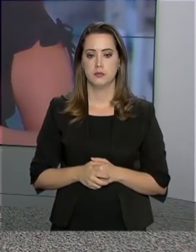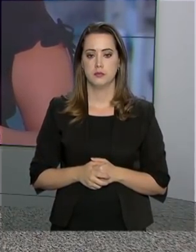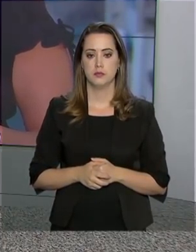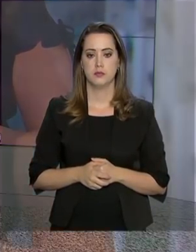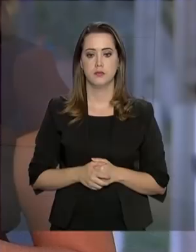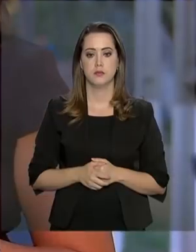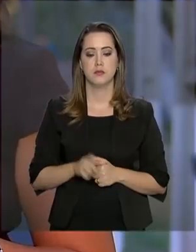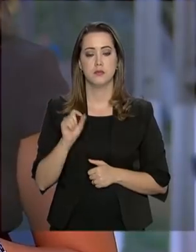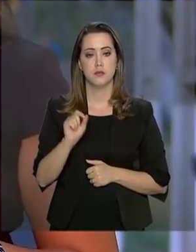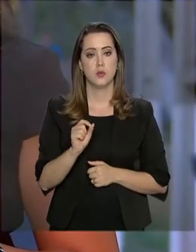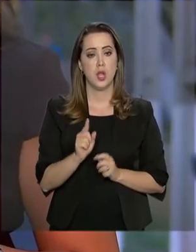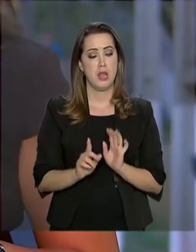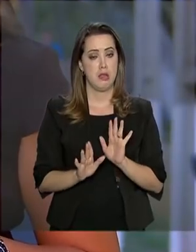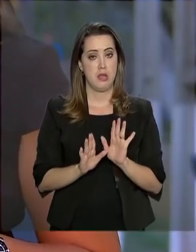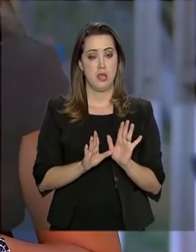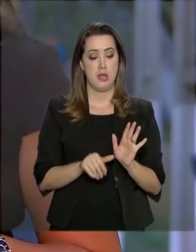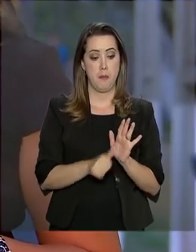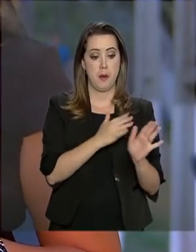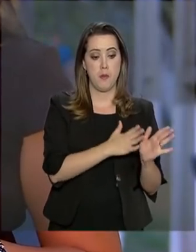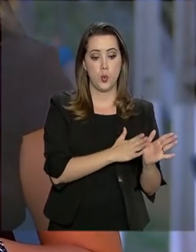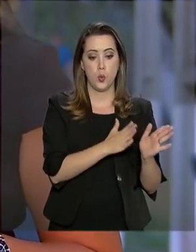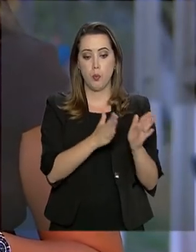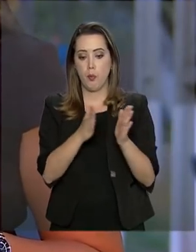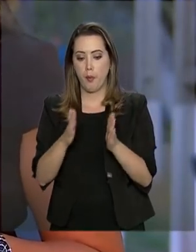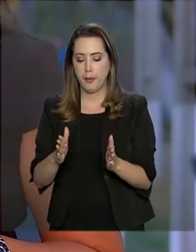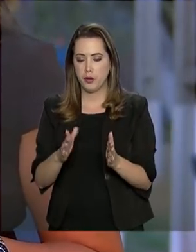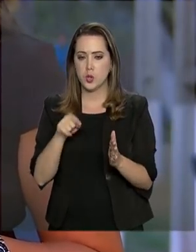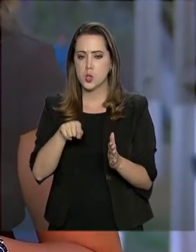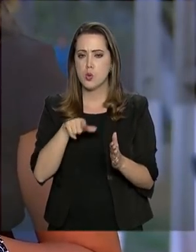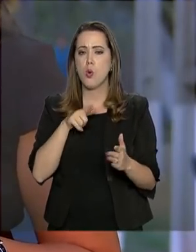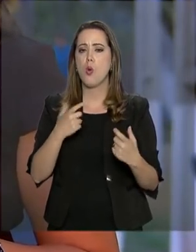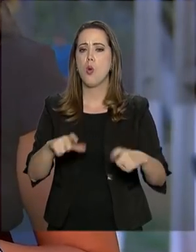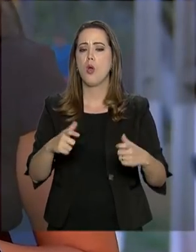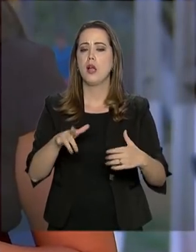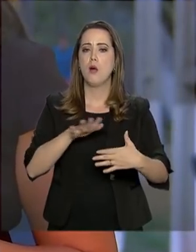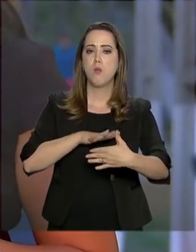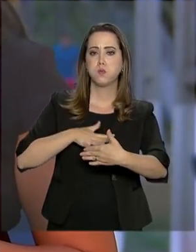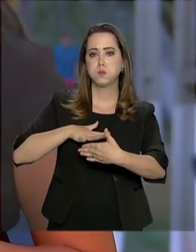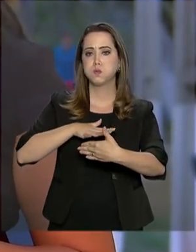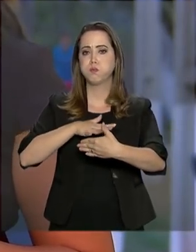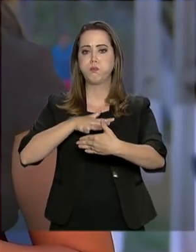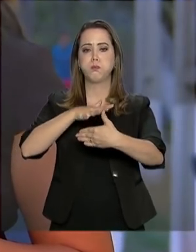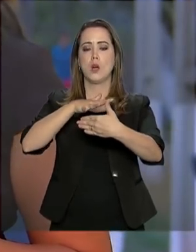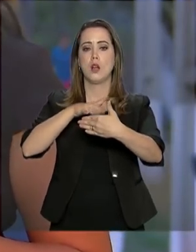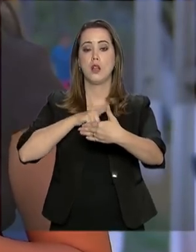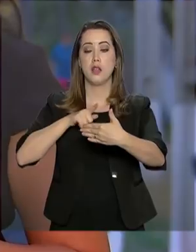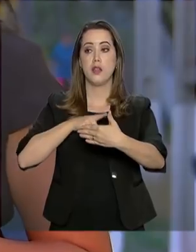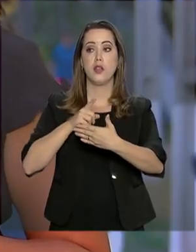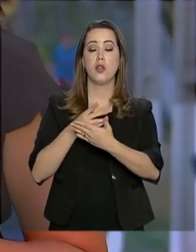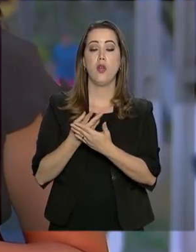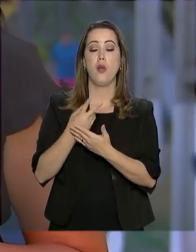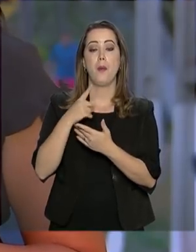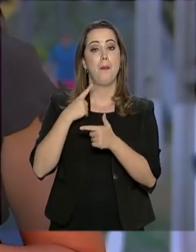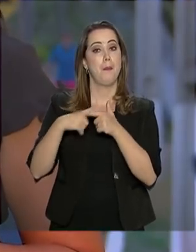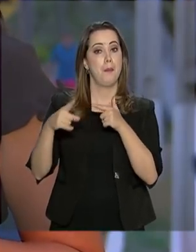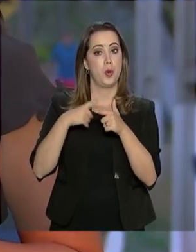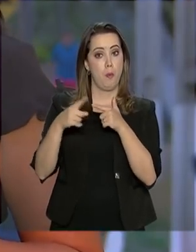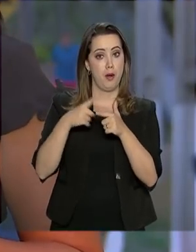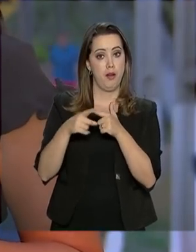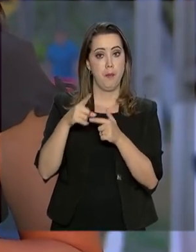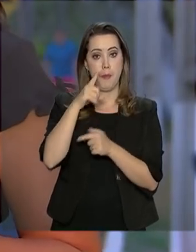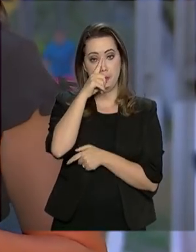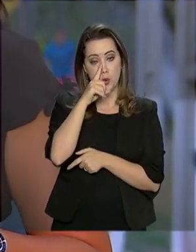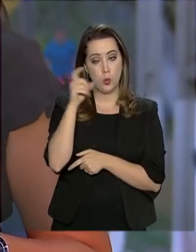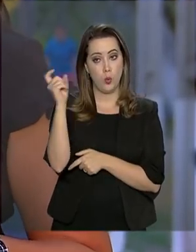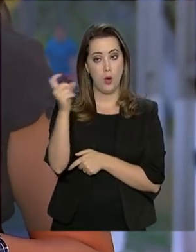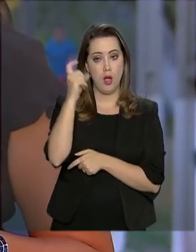Olha, Alessandra, nesse primeiro momento, essas barragens que estão sendo vistoriadas são barragens que oferecem dano potencial alto. É